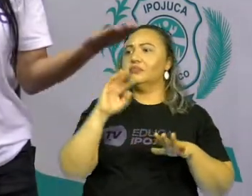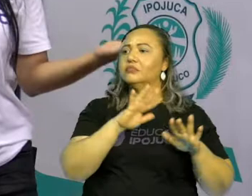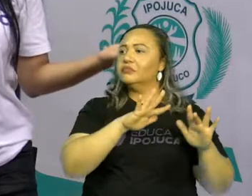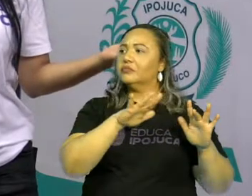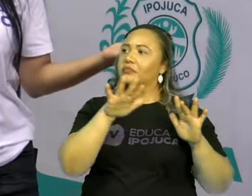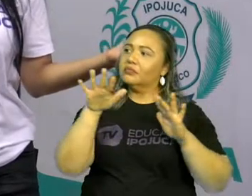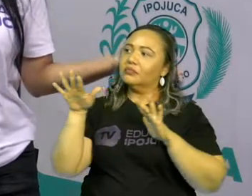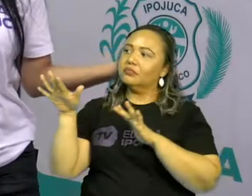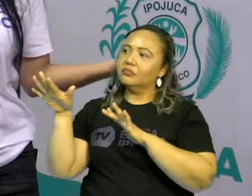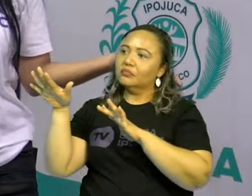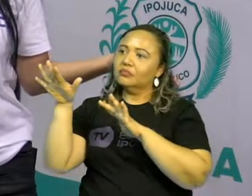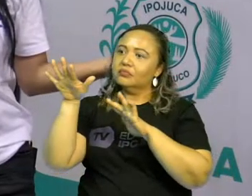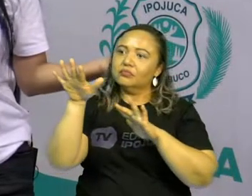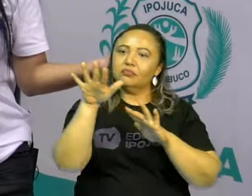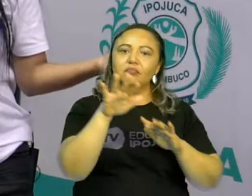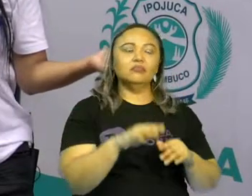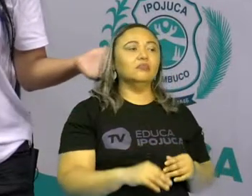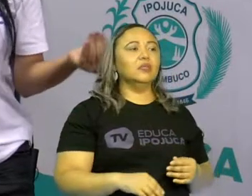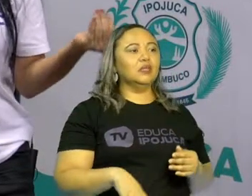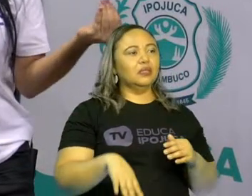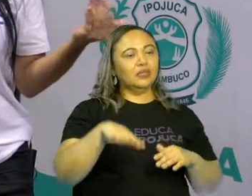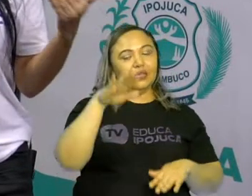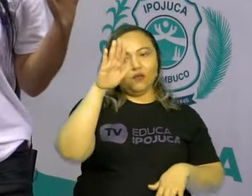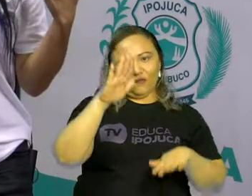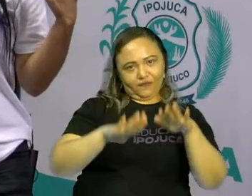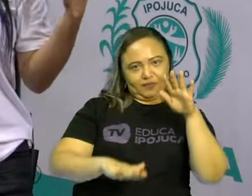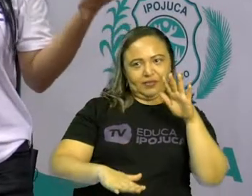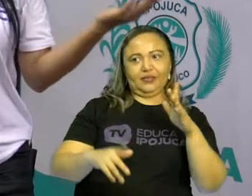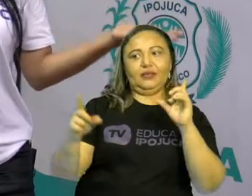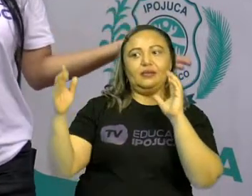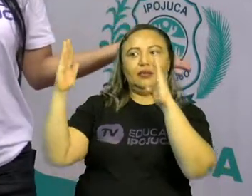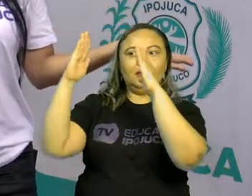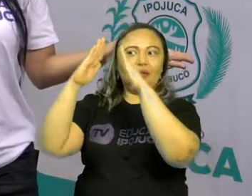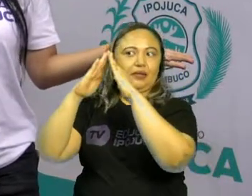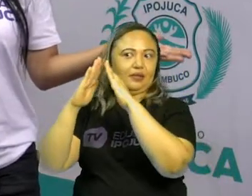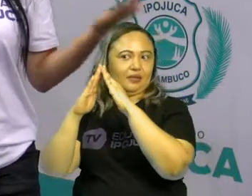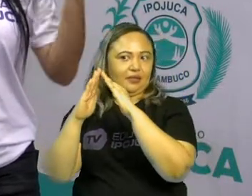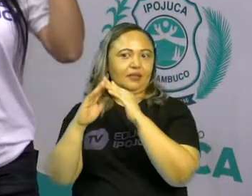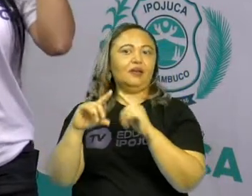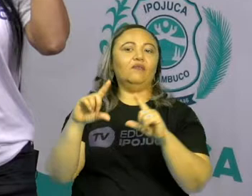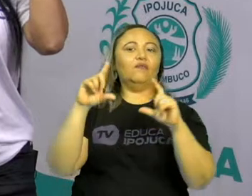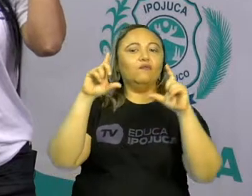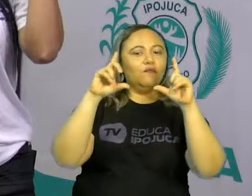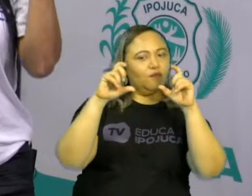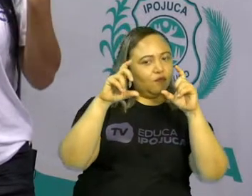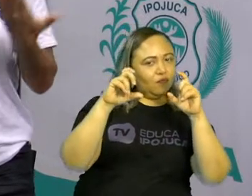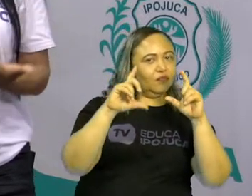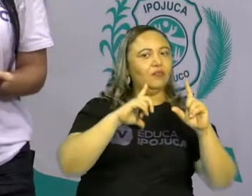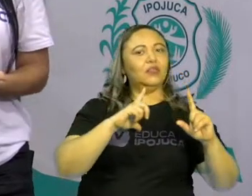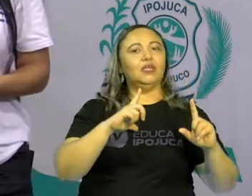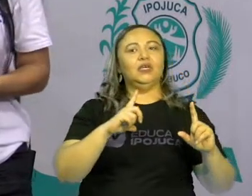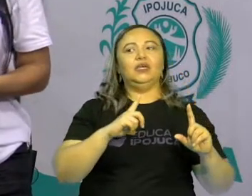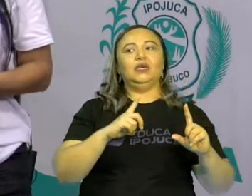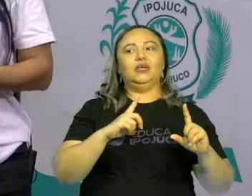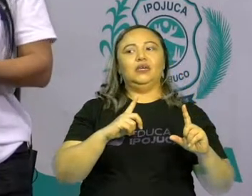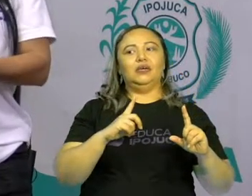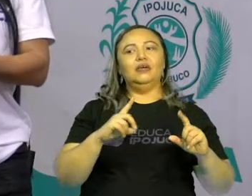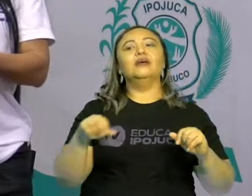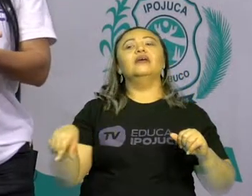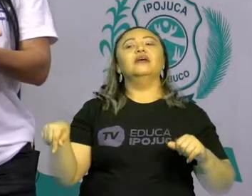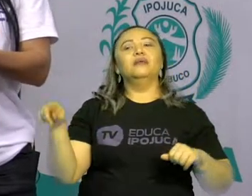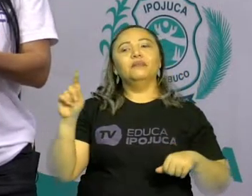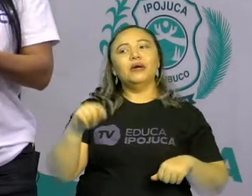vezes, tem tanta fotografia na nossa casa e não vê que aquilo ali é um tipo de arte. Não pensa que aquilo ali é um tipo de arte